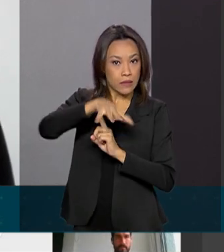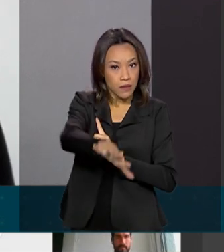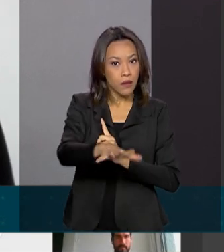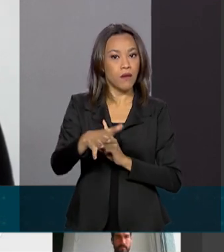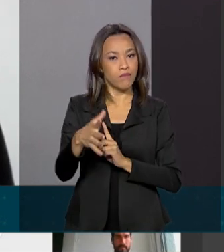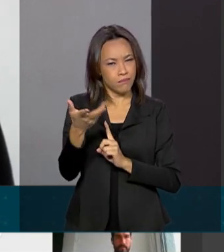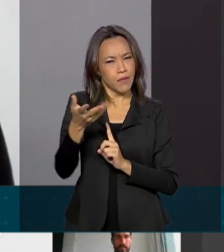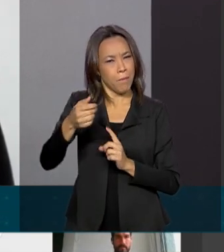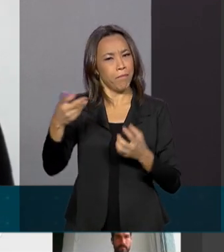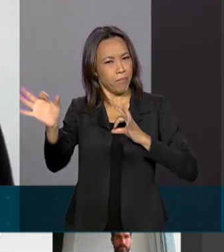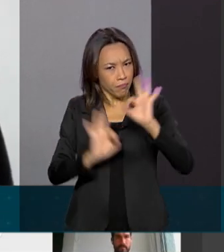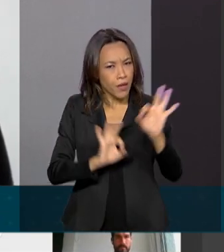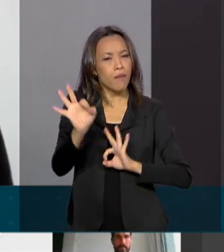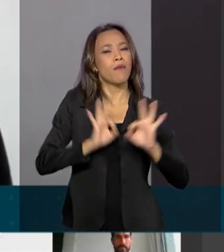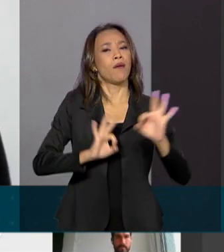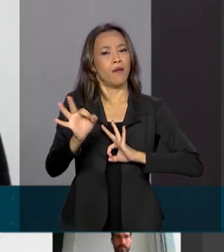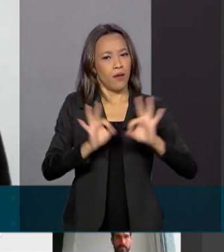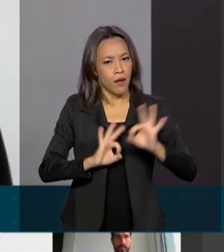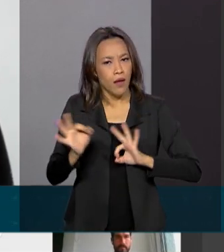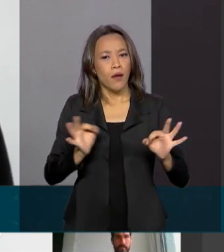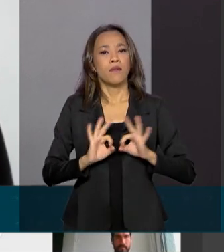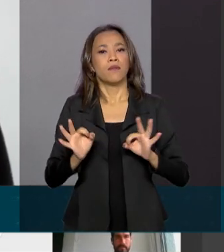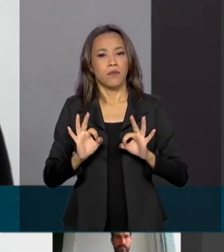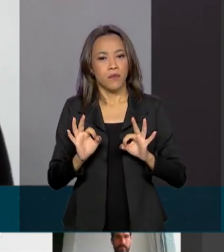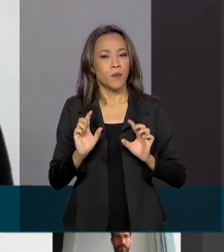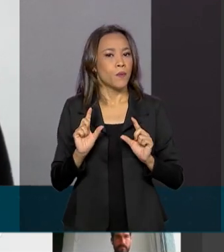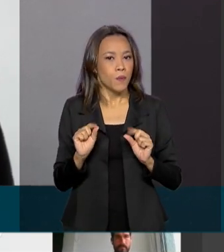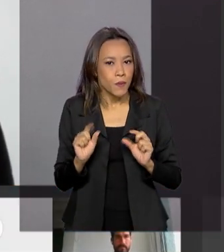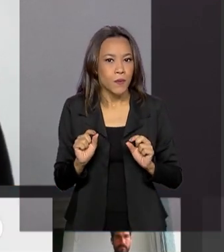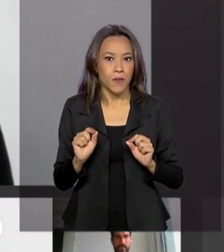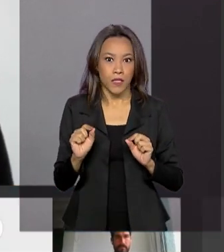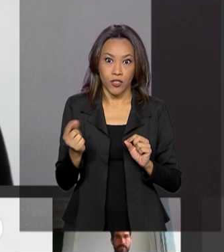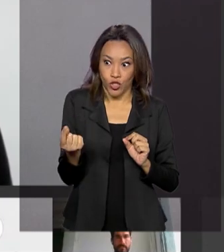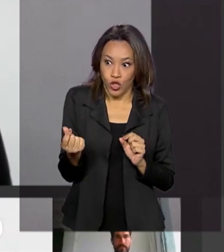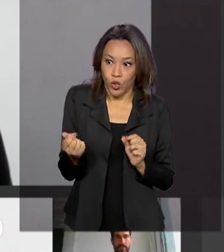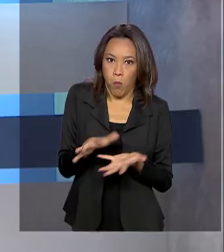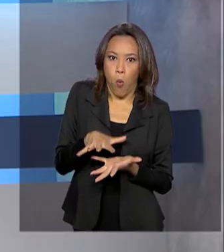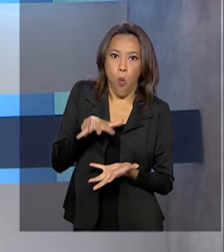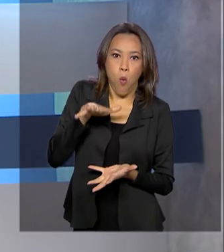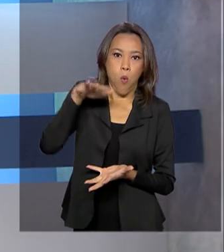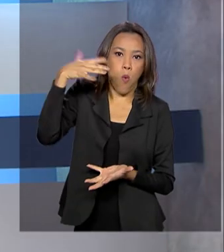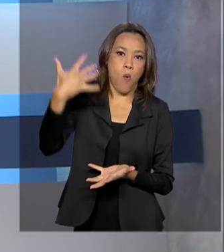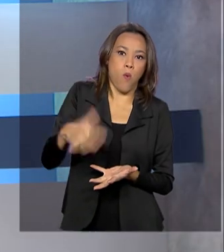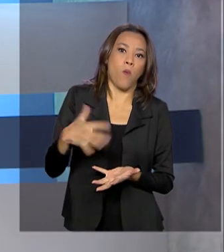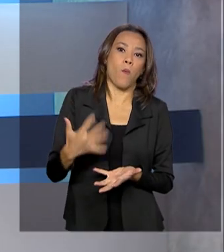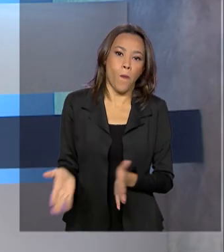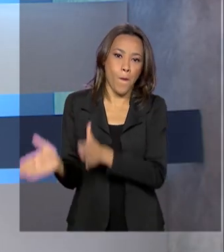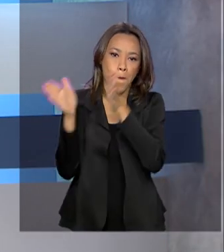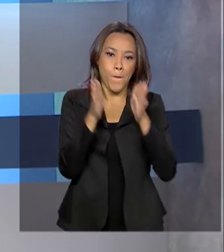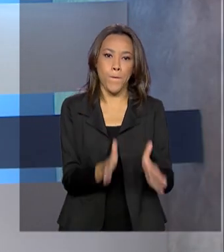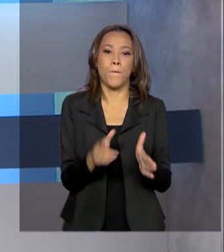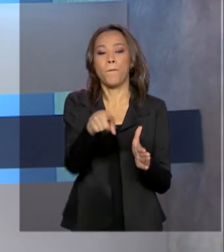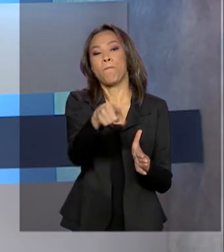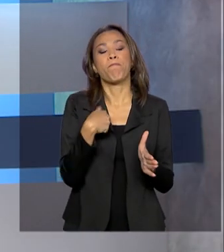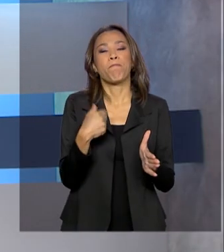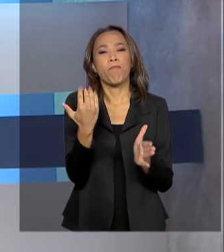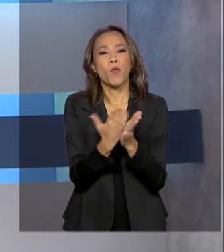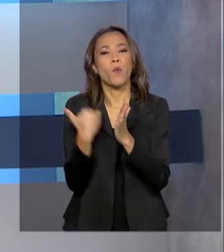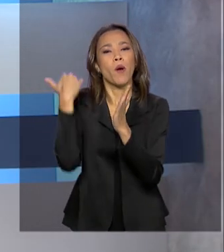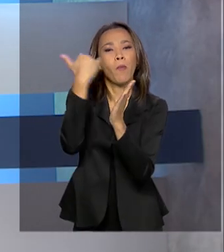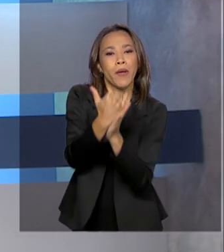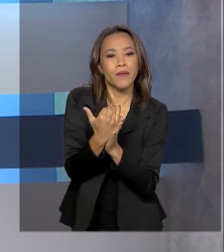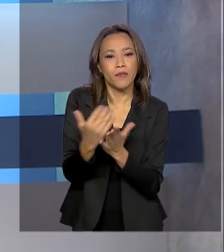lidar, para processar volumes significativos. O aumento na arrecadação de